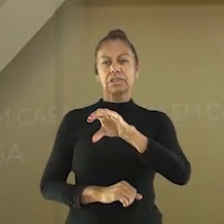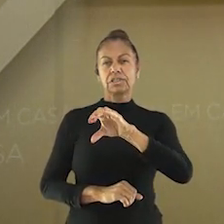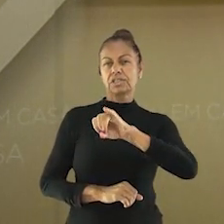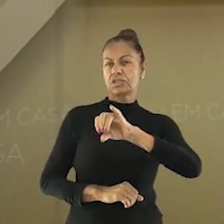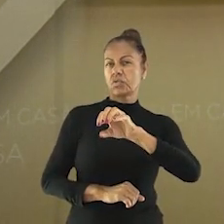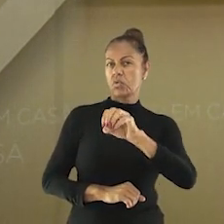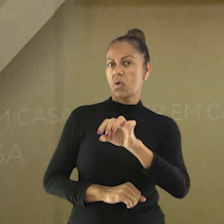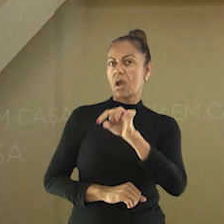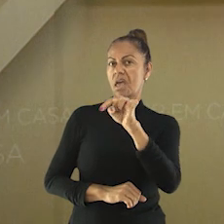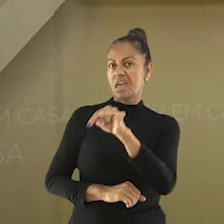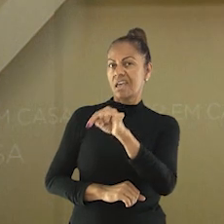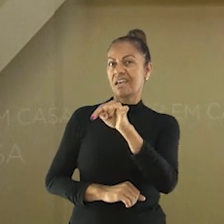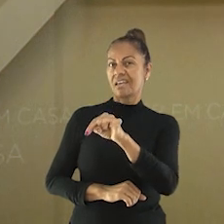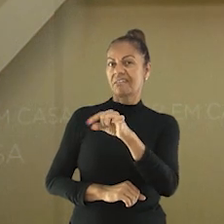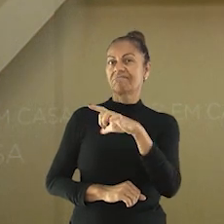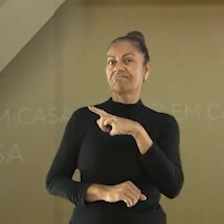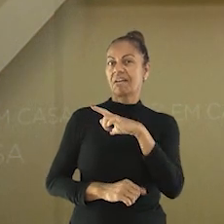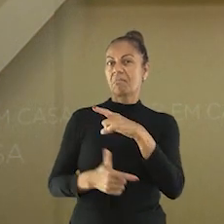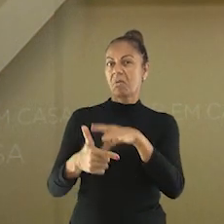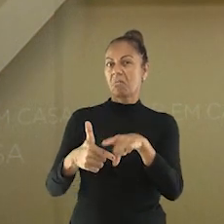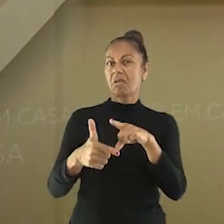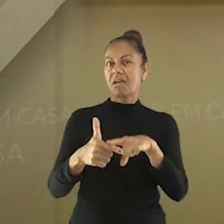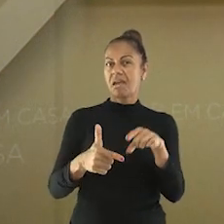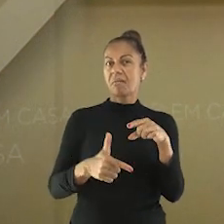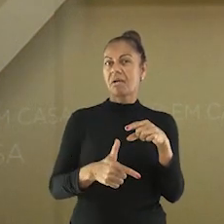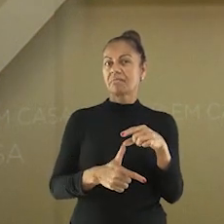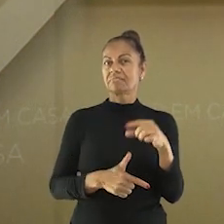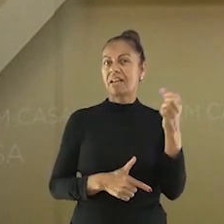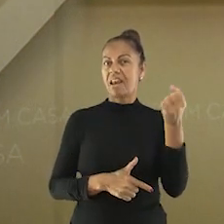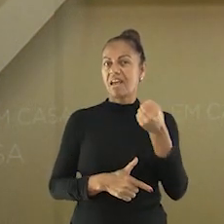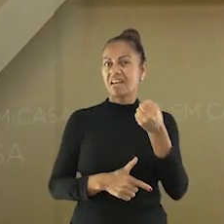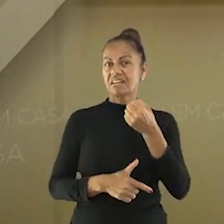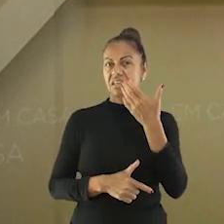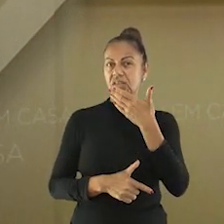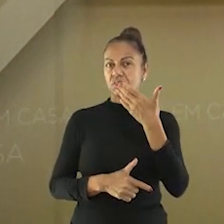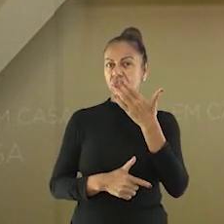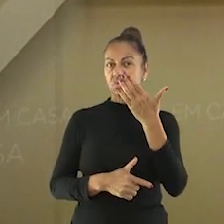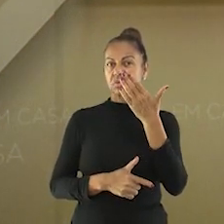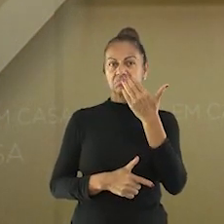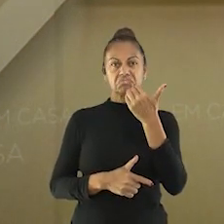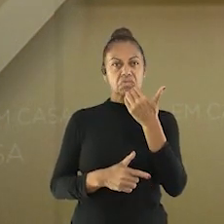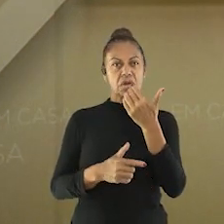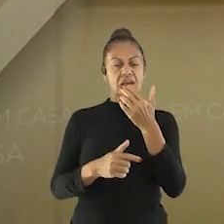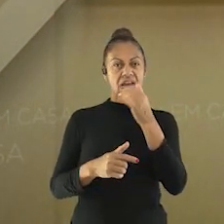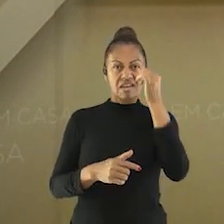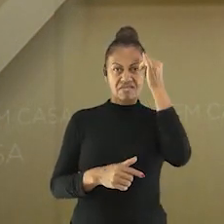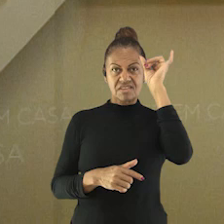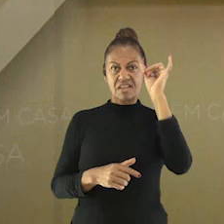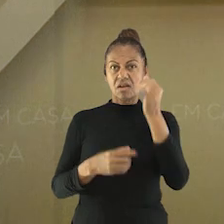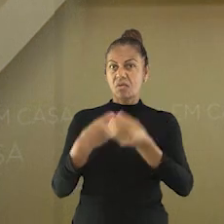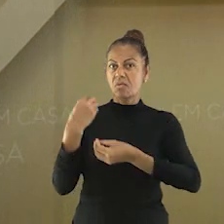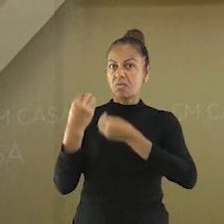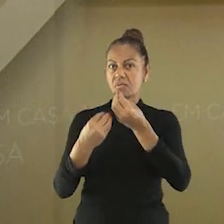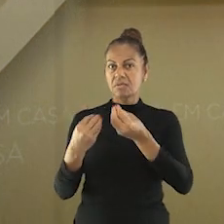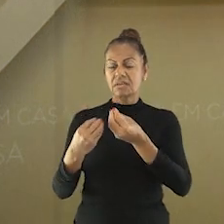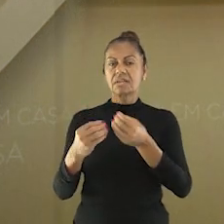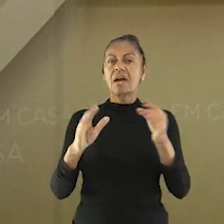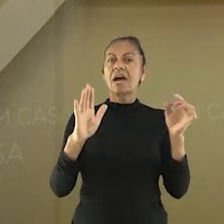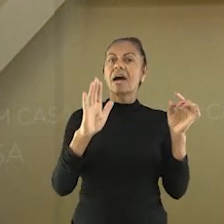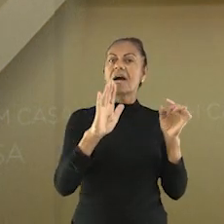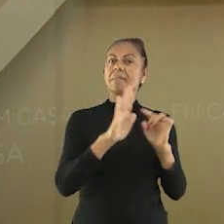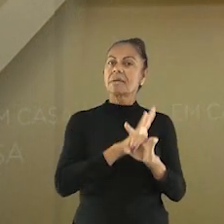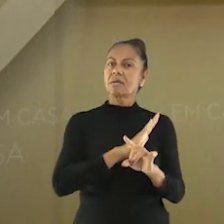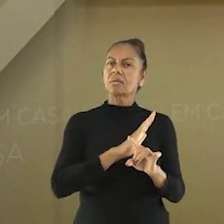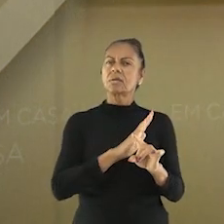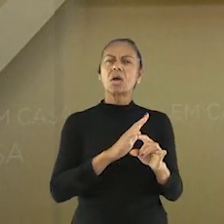sofre de intolerância à lactose. Uma noite, chegando a uma lanchonete com os amigos, decidiu pedir um lanche. Qual ingrediente